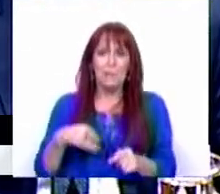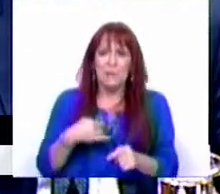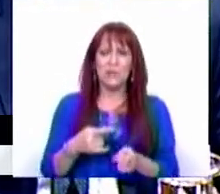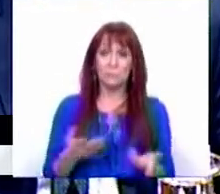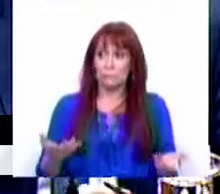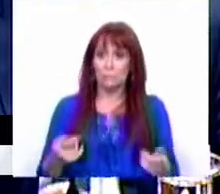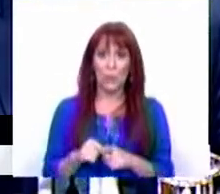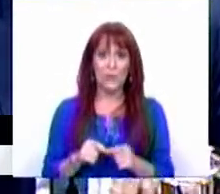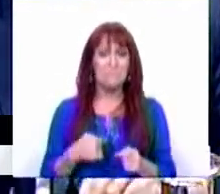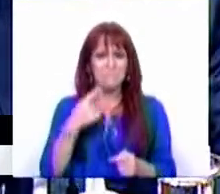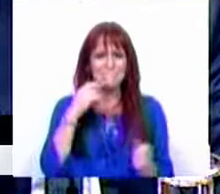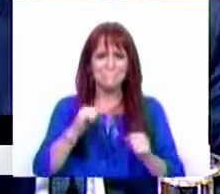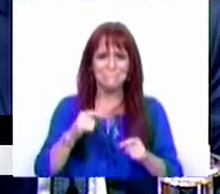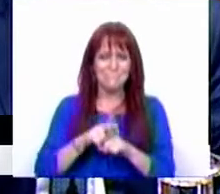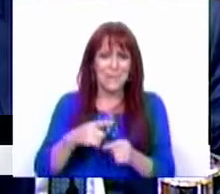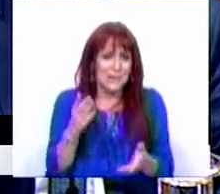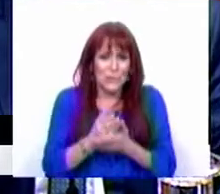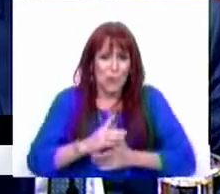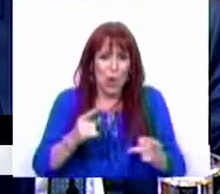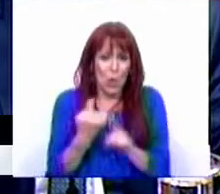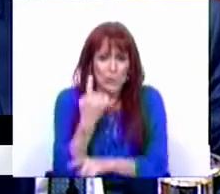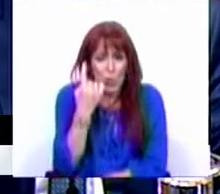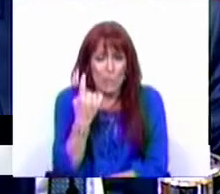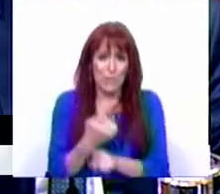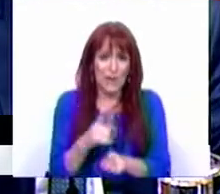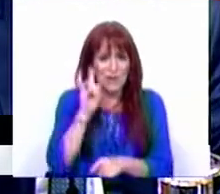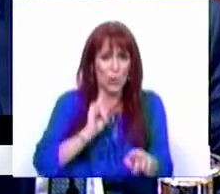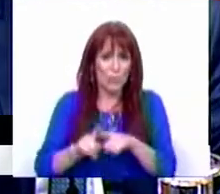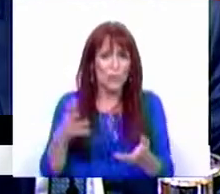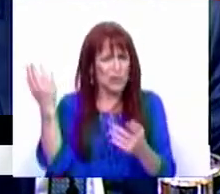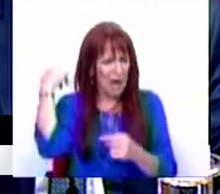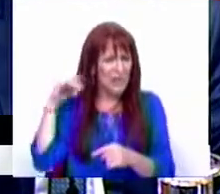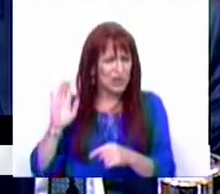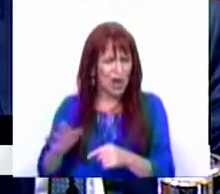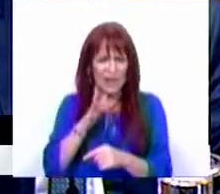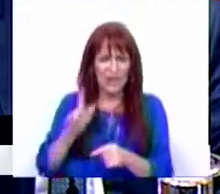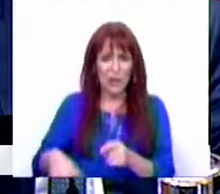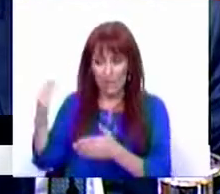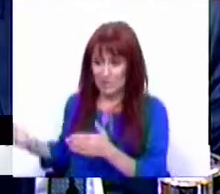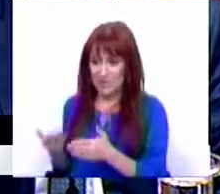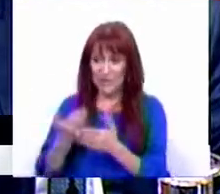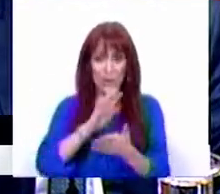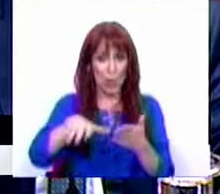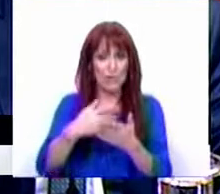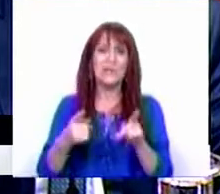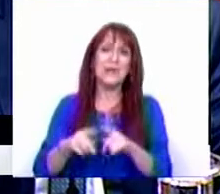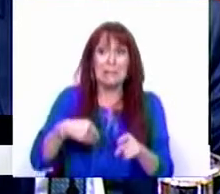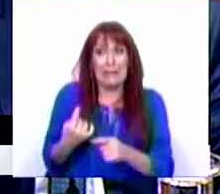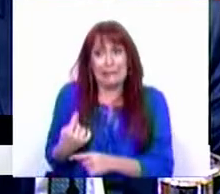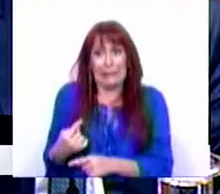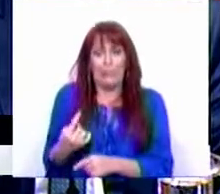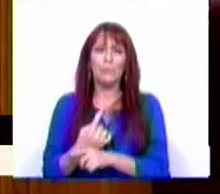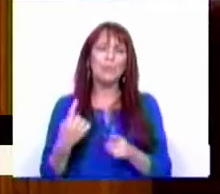acabaram por se confirmar única e simplesmente por uma coisa. Porque a Sra. Deputada já tinha dito antes de apresentarmos este plano que tinha-se receios.